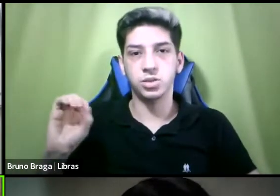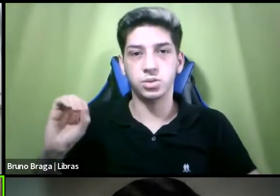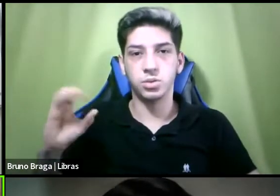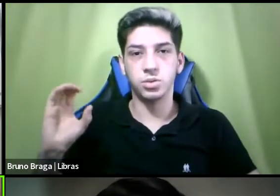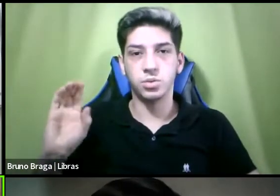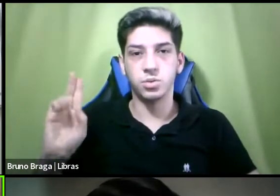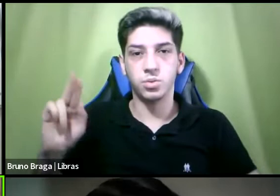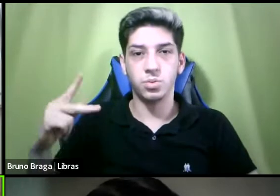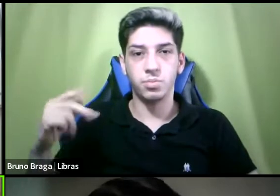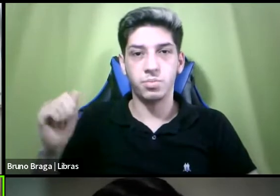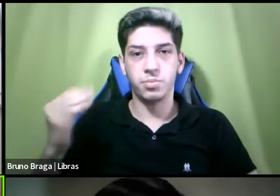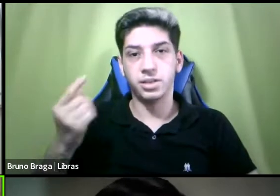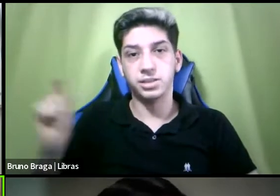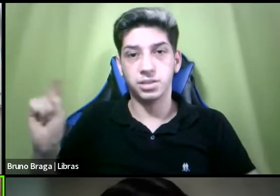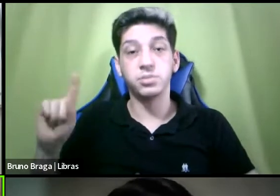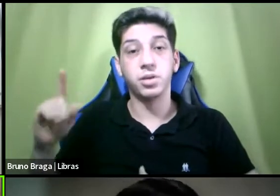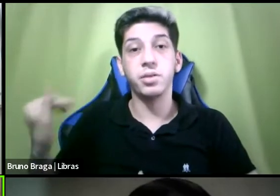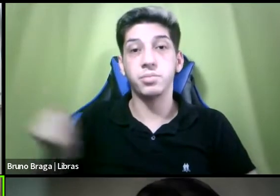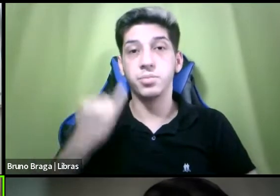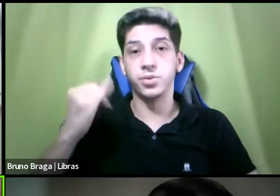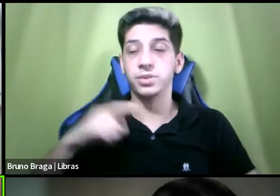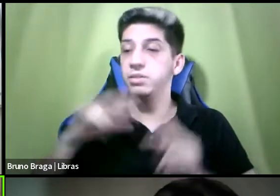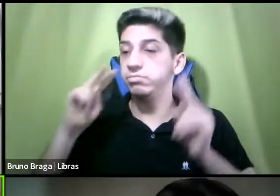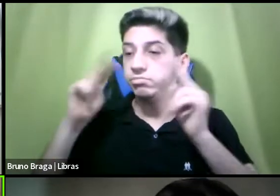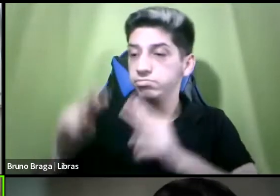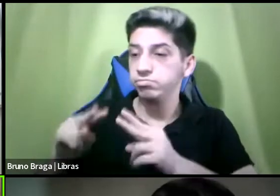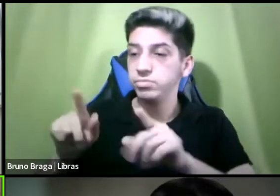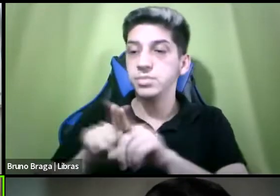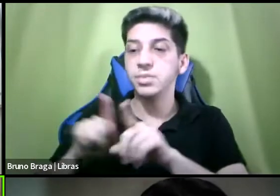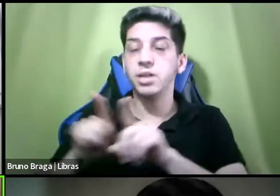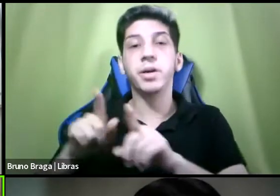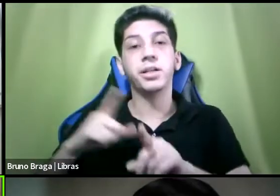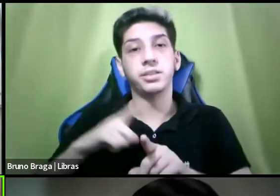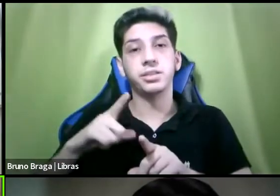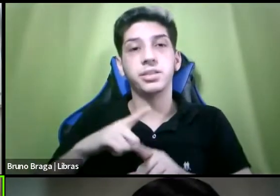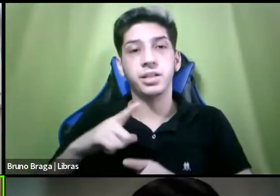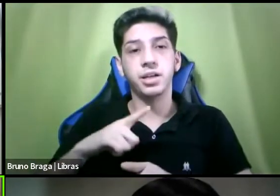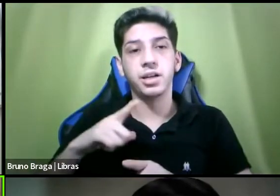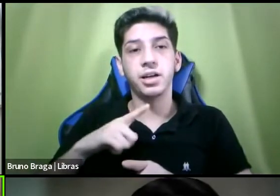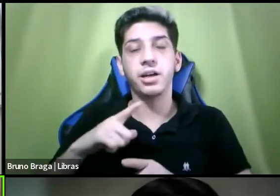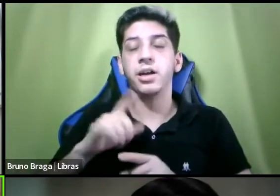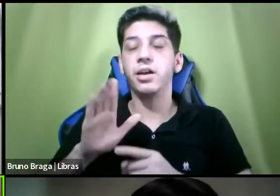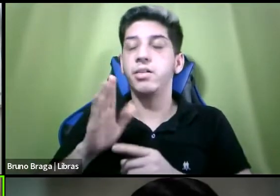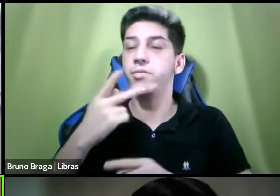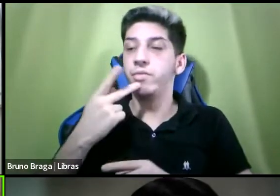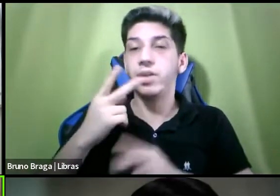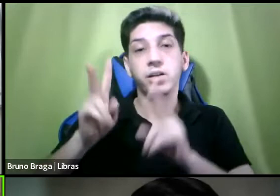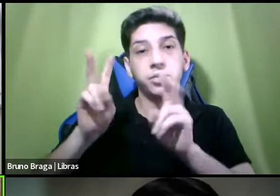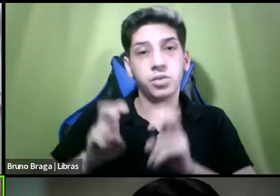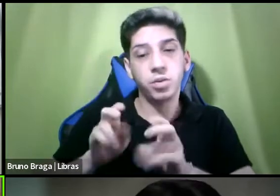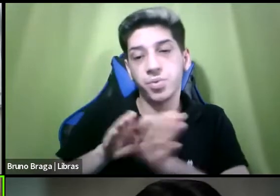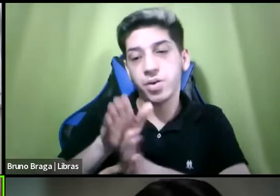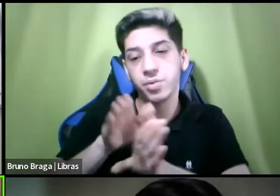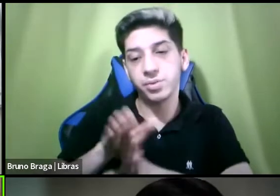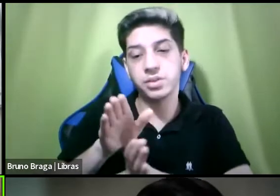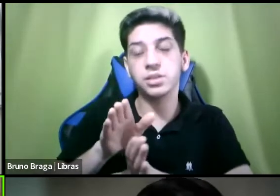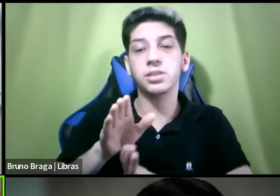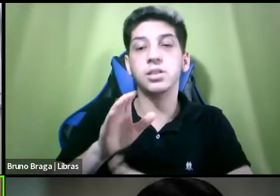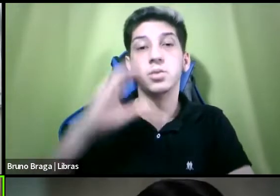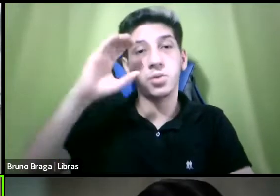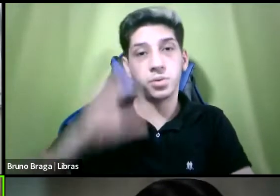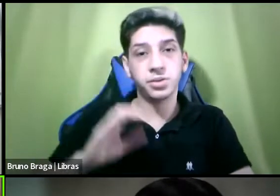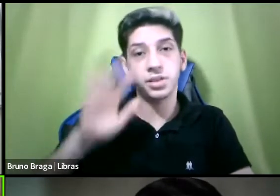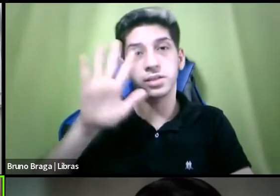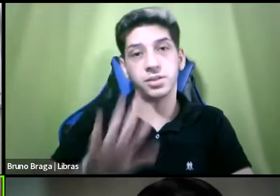a gente faz uma referência às recomendações do Conselho Nacional de Direitos